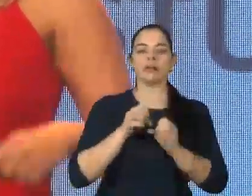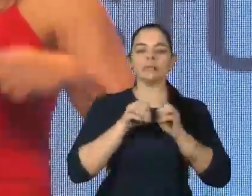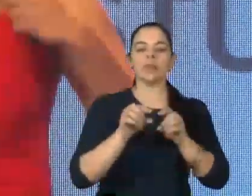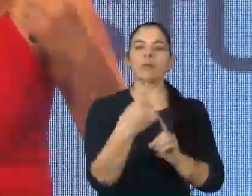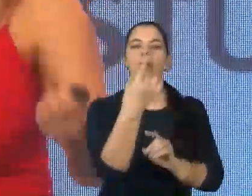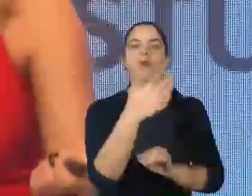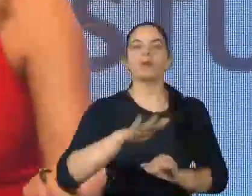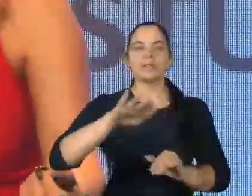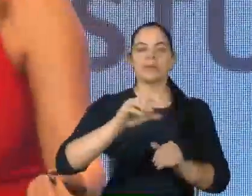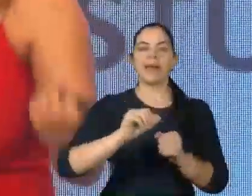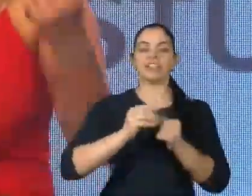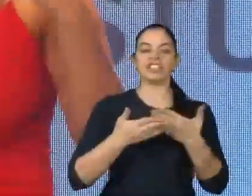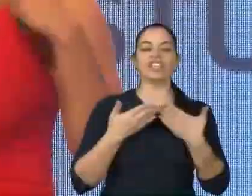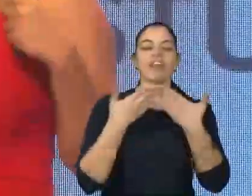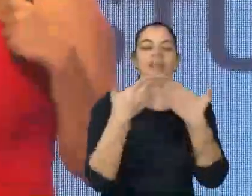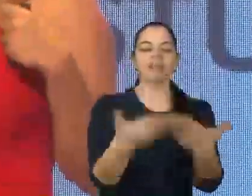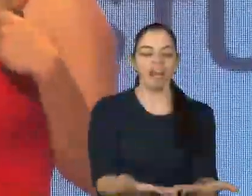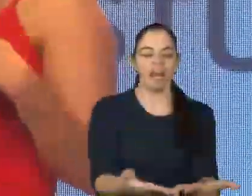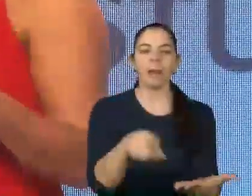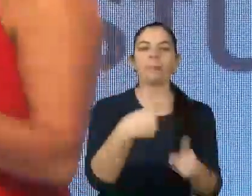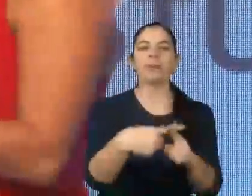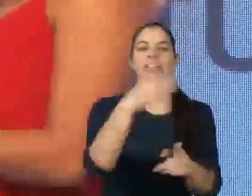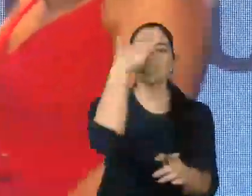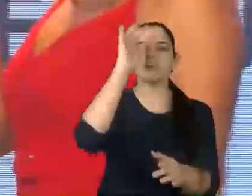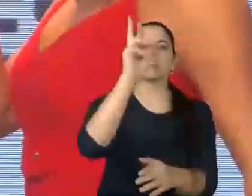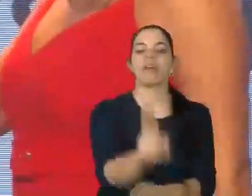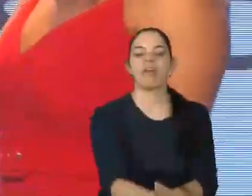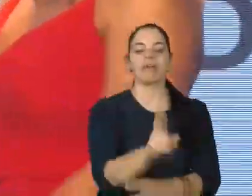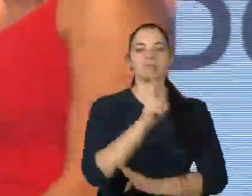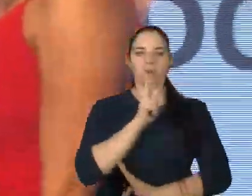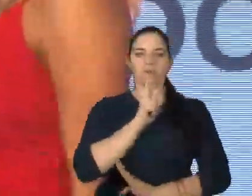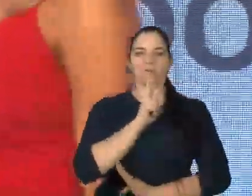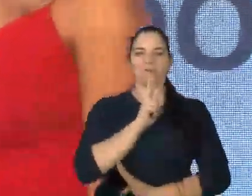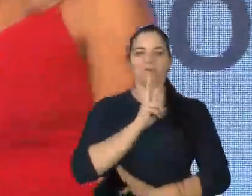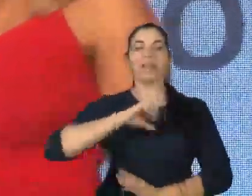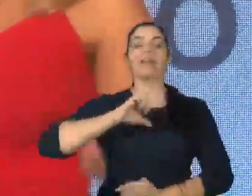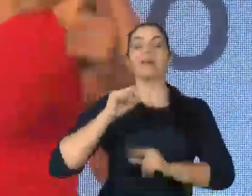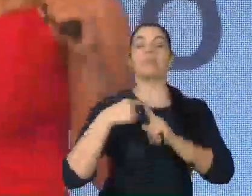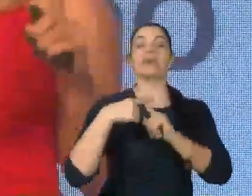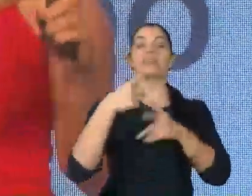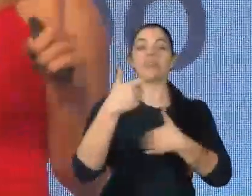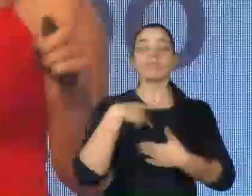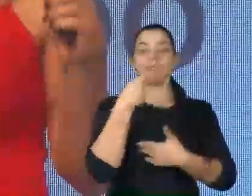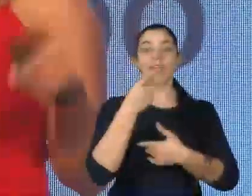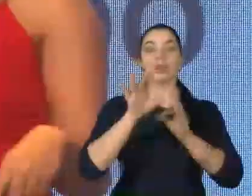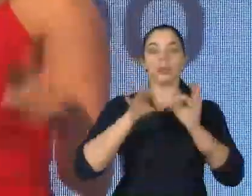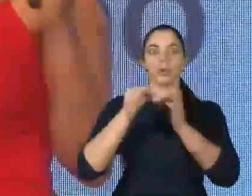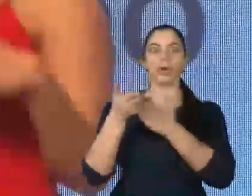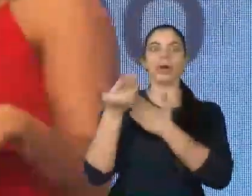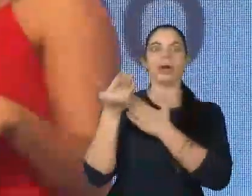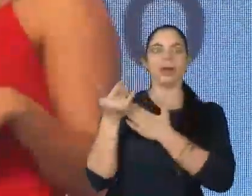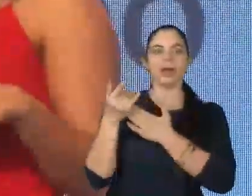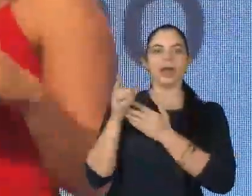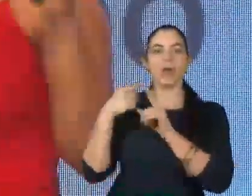a gente entrega na certeza da resposta. Eu estava contando para vocês um pouquinho dos programas e vou voltar só para estar